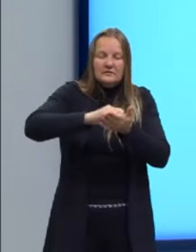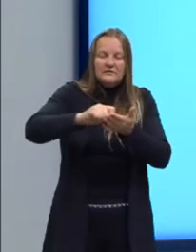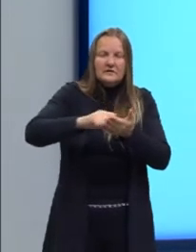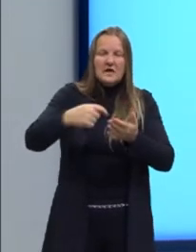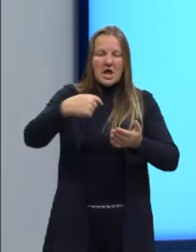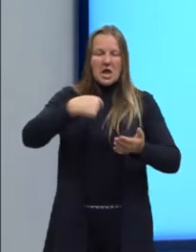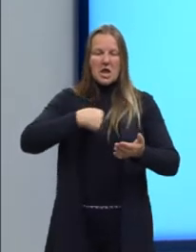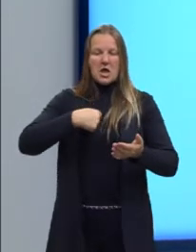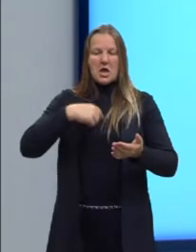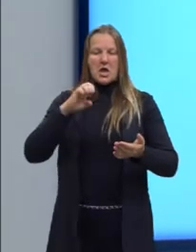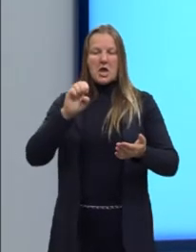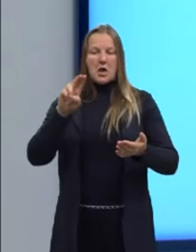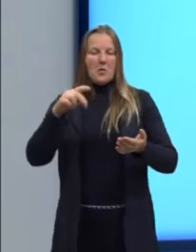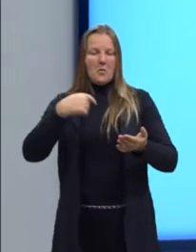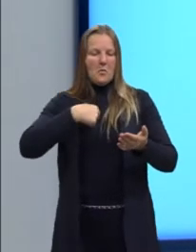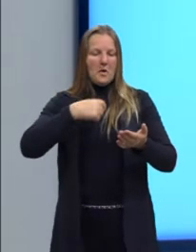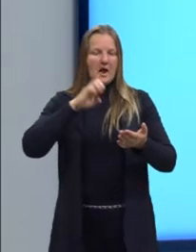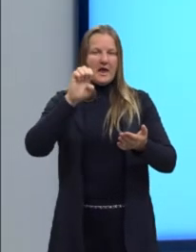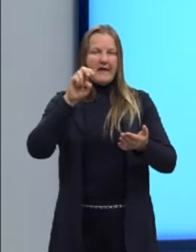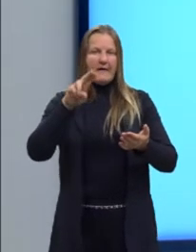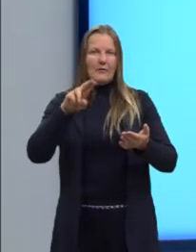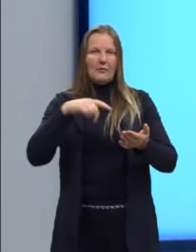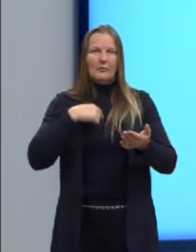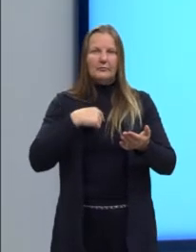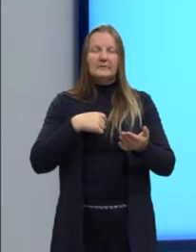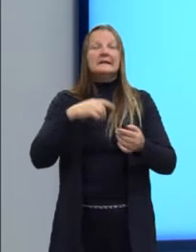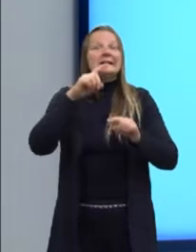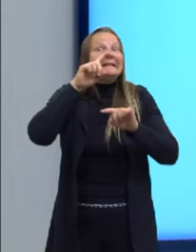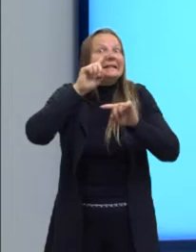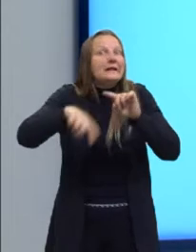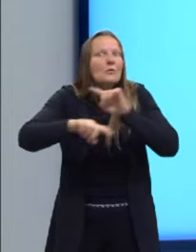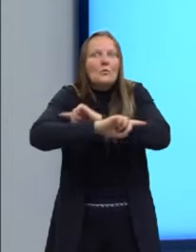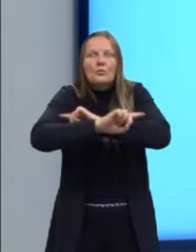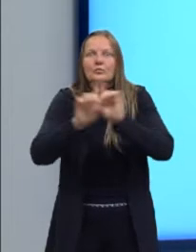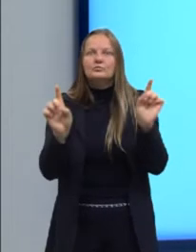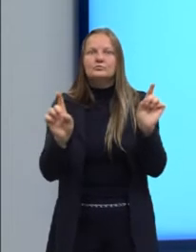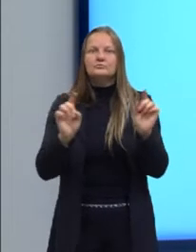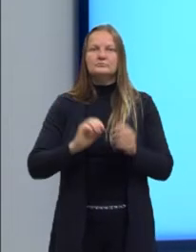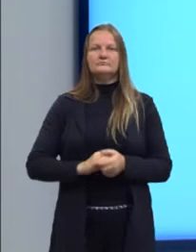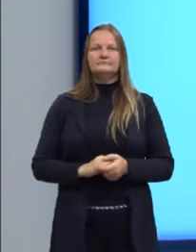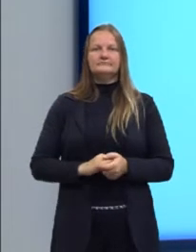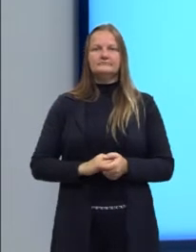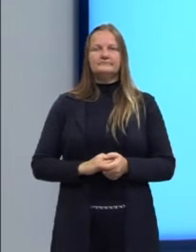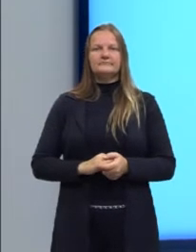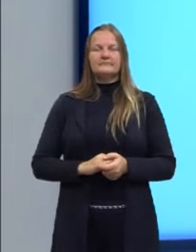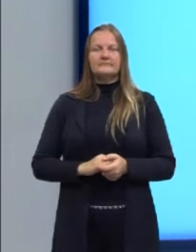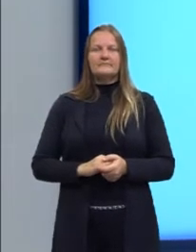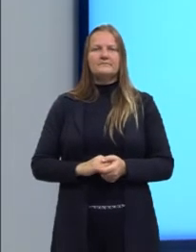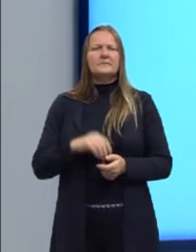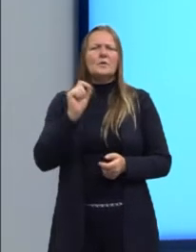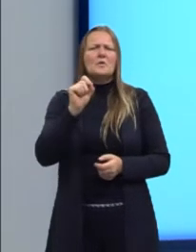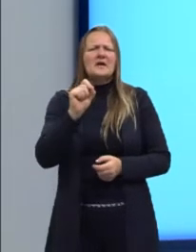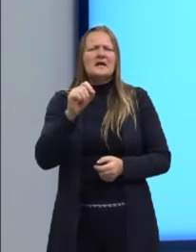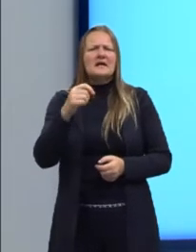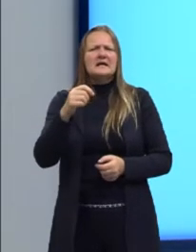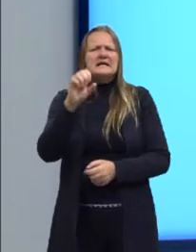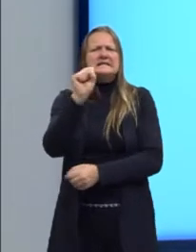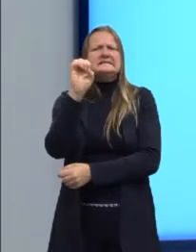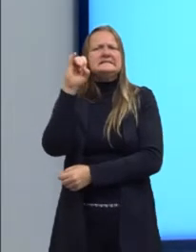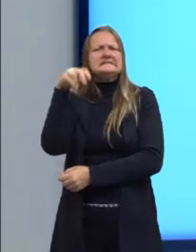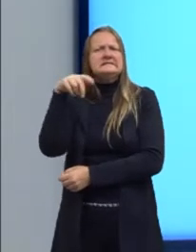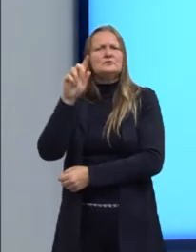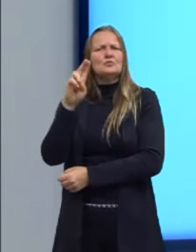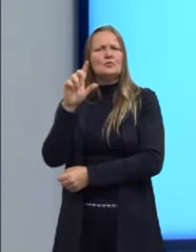pessoa do singular. Só que todo mundo já está craque de saber que não pode escrever em primeira pessoa do singular. Mas o que é a primeira pessoa do singular,